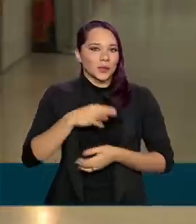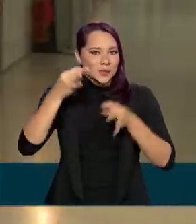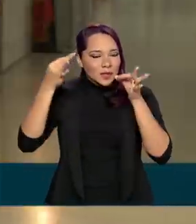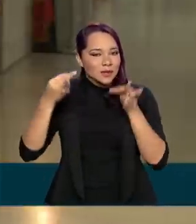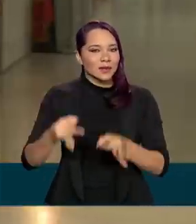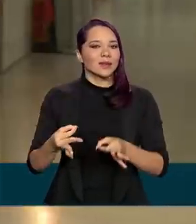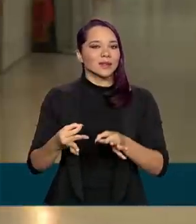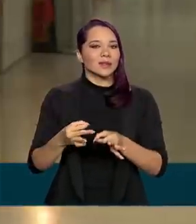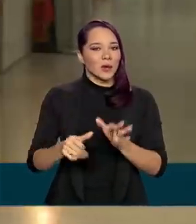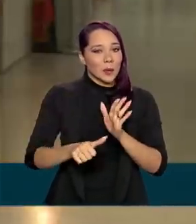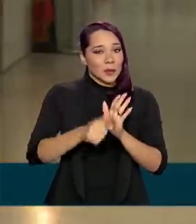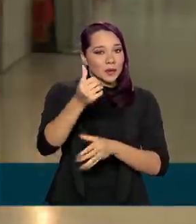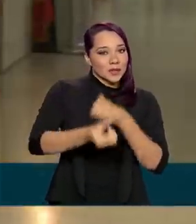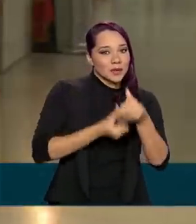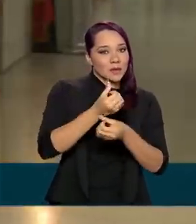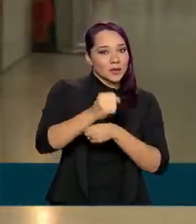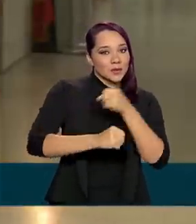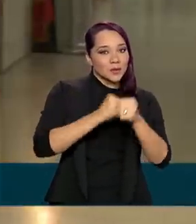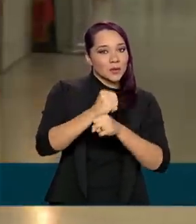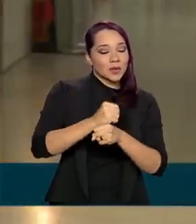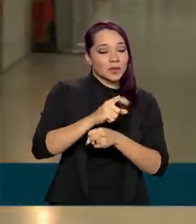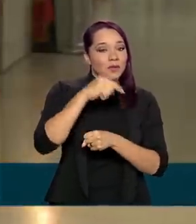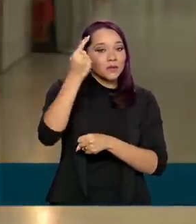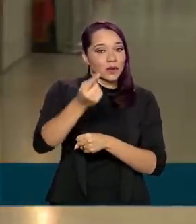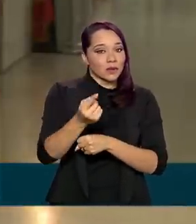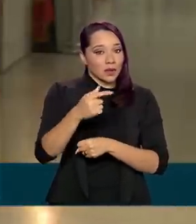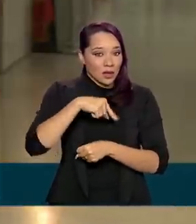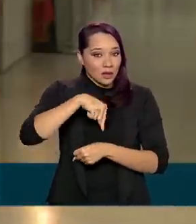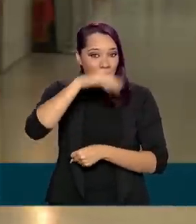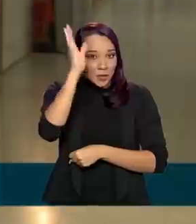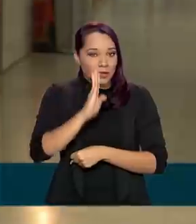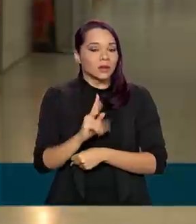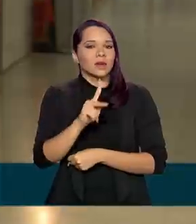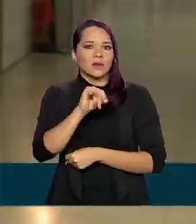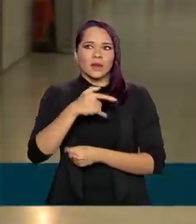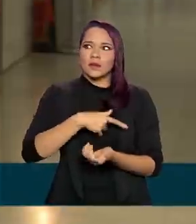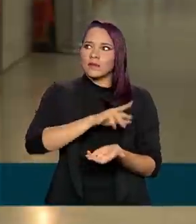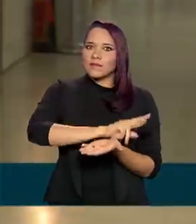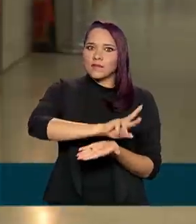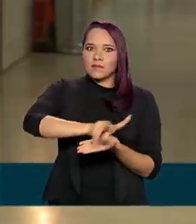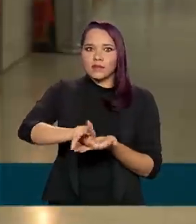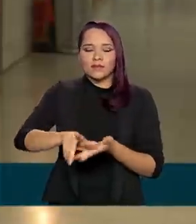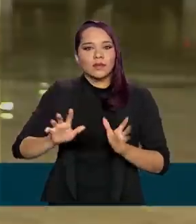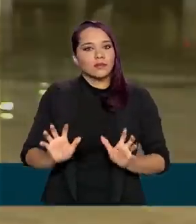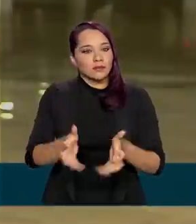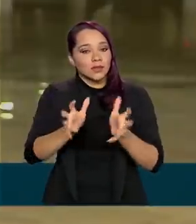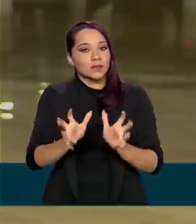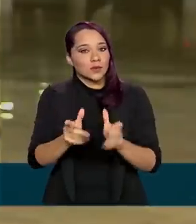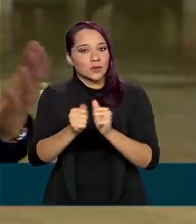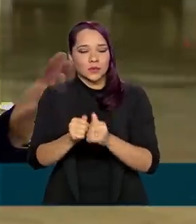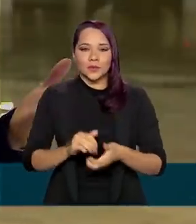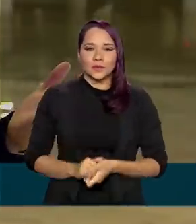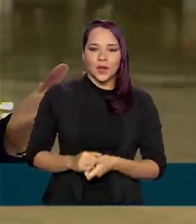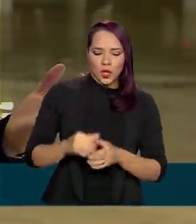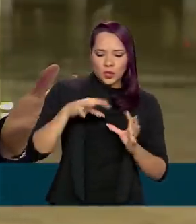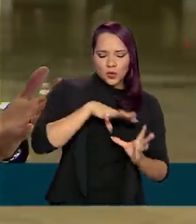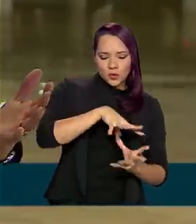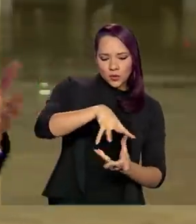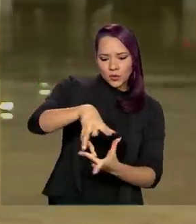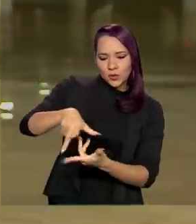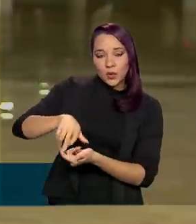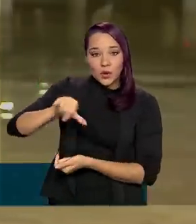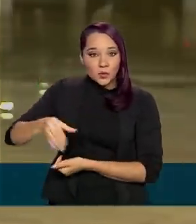que a partir do primeiro semestre do ano que vem, quando isso ocorrer no Brasil, terão vários investimentos que virão juntos. Em todo o mundo, as